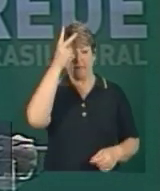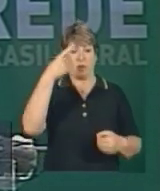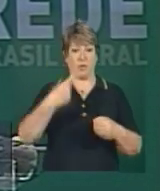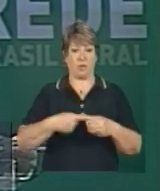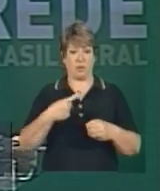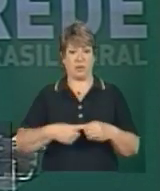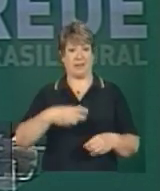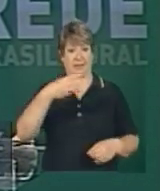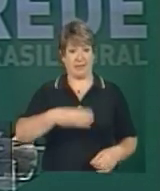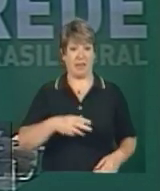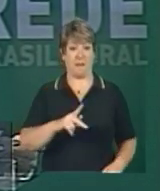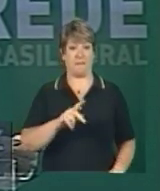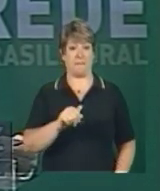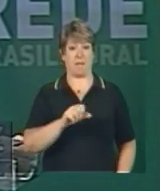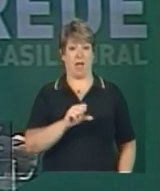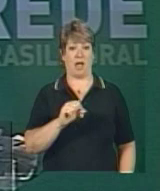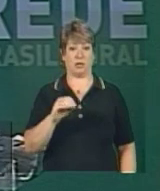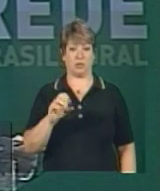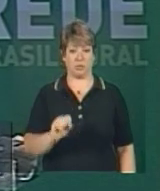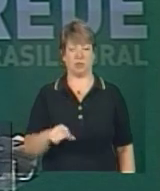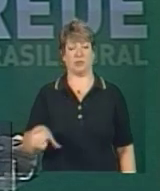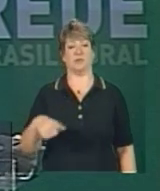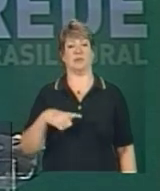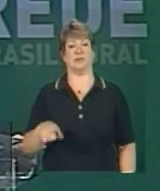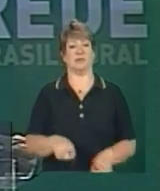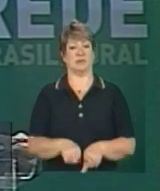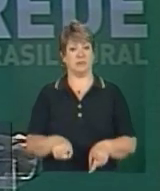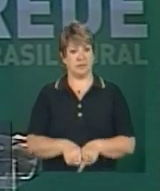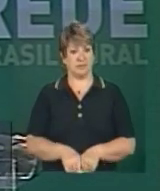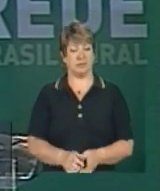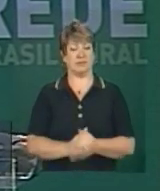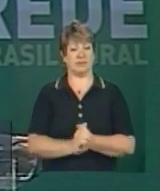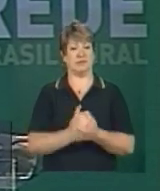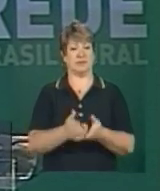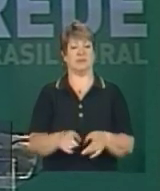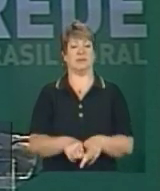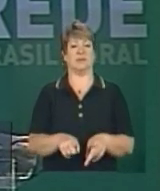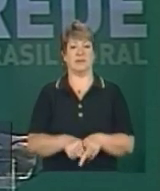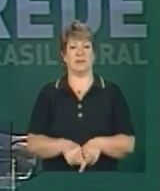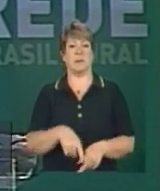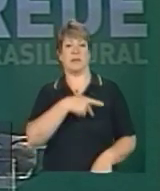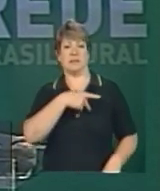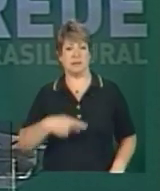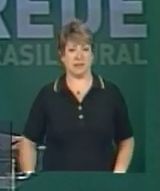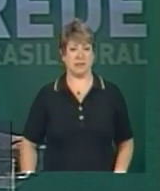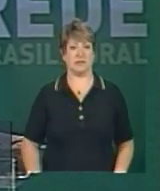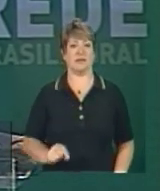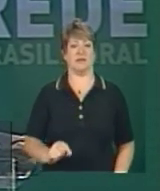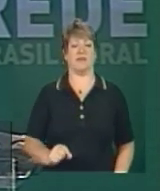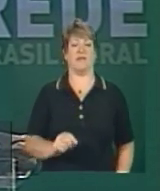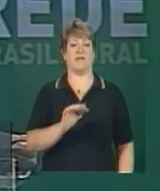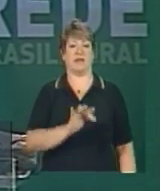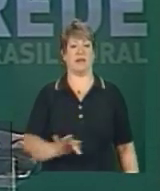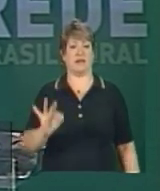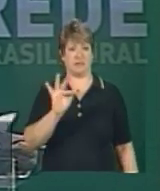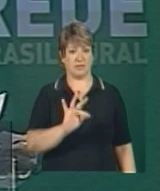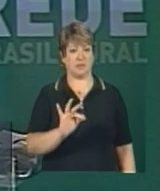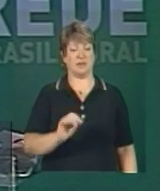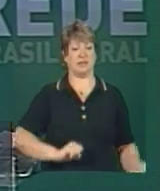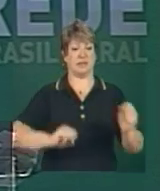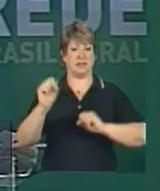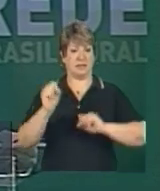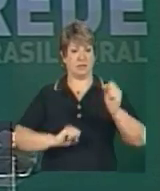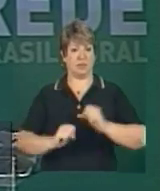Passos, Clery Camilotti, presidente da Federação das Indústrias do Estado do Rio Grande do Sul, Heitor